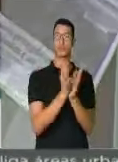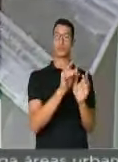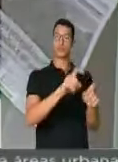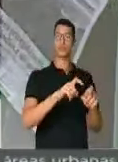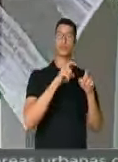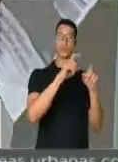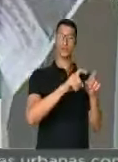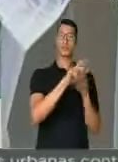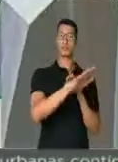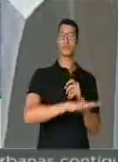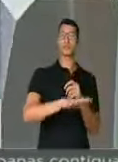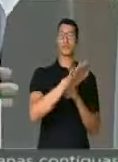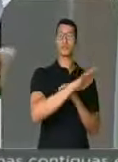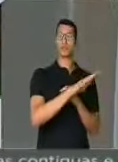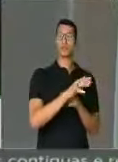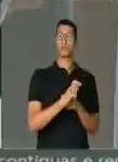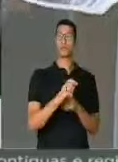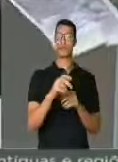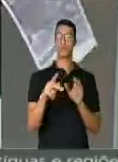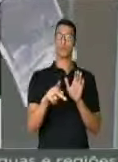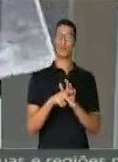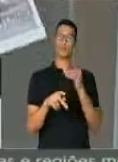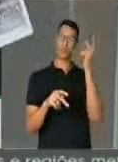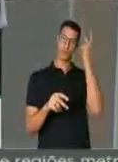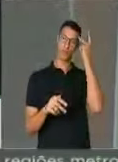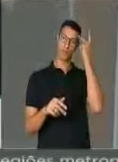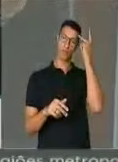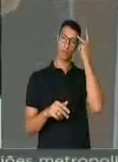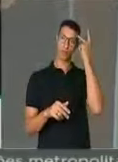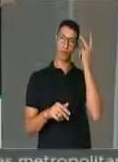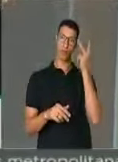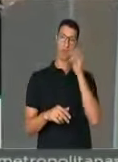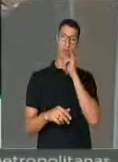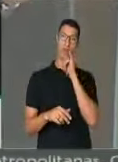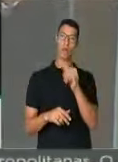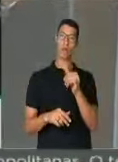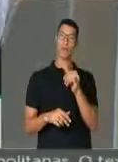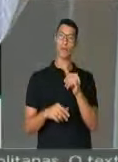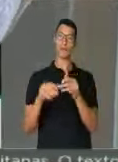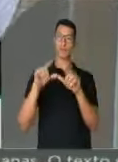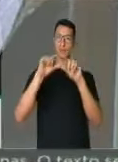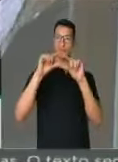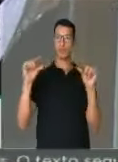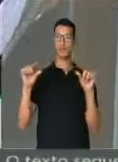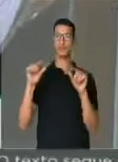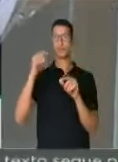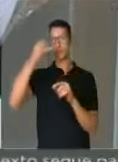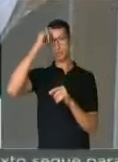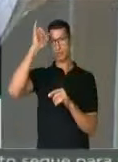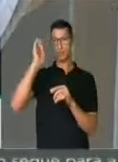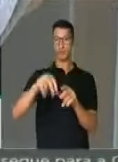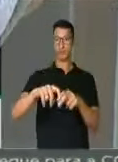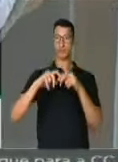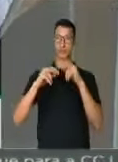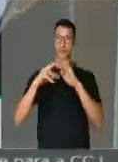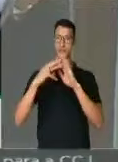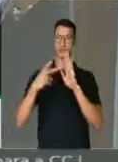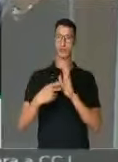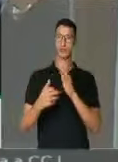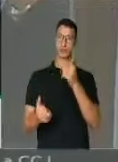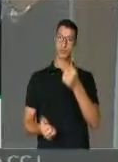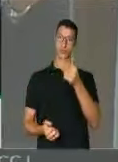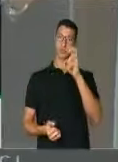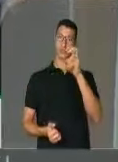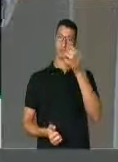produtores. A Folha de São Paulo, num trecho aqui, fazendeiro beneficiado pela medida provisória